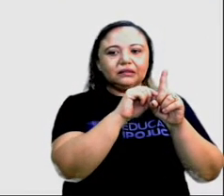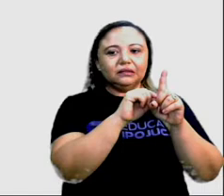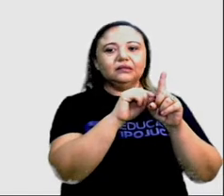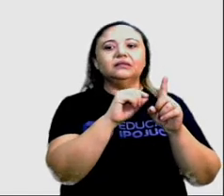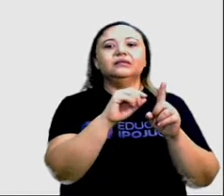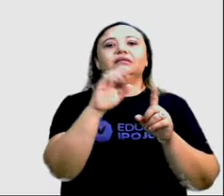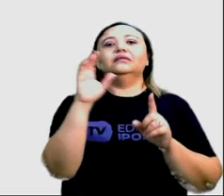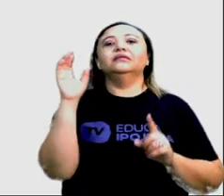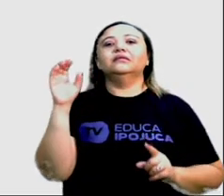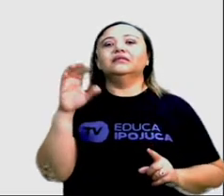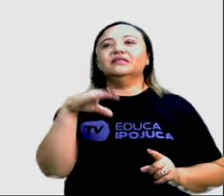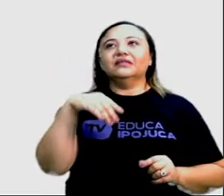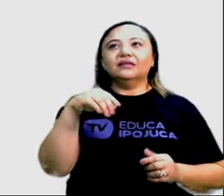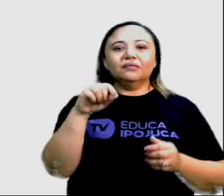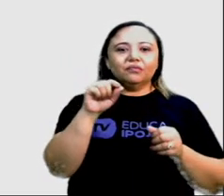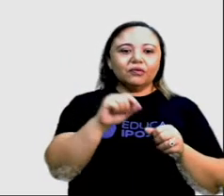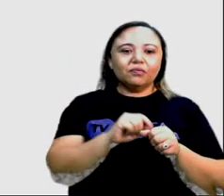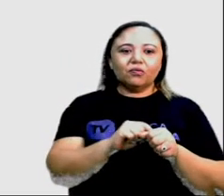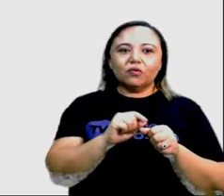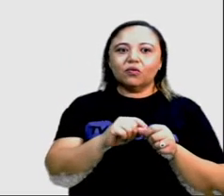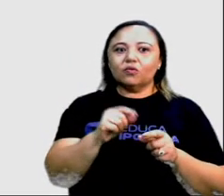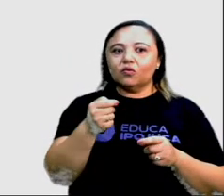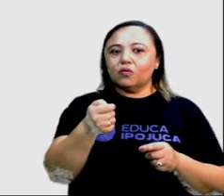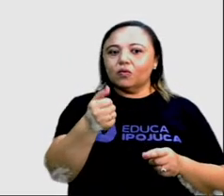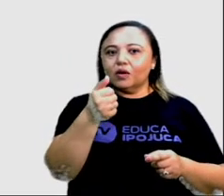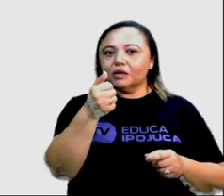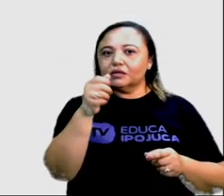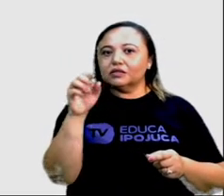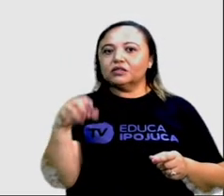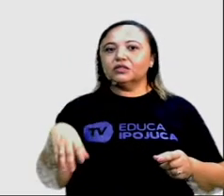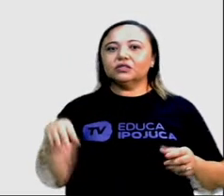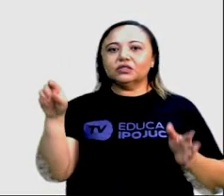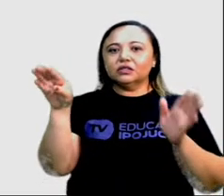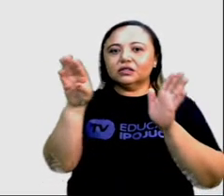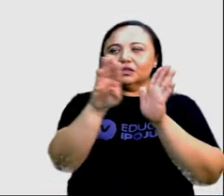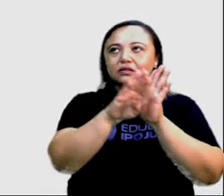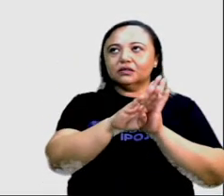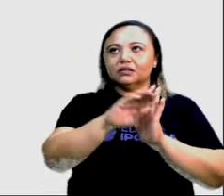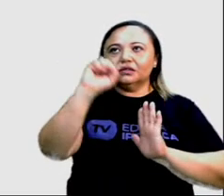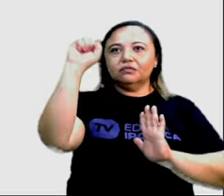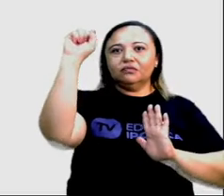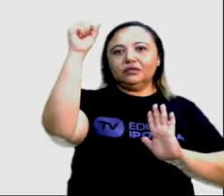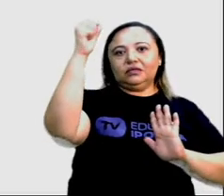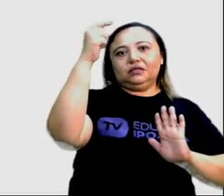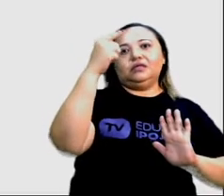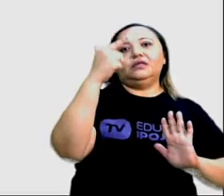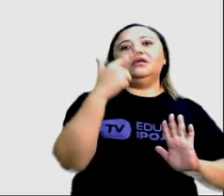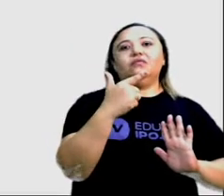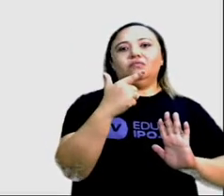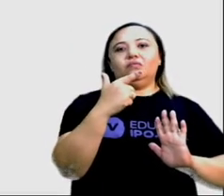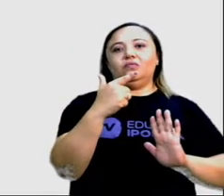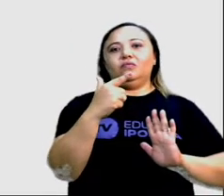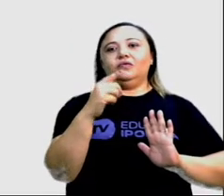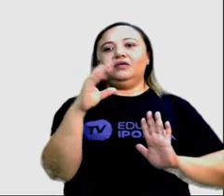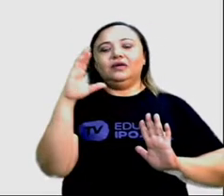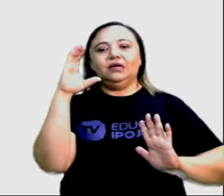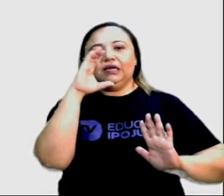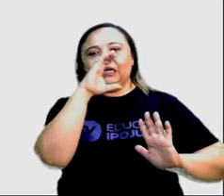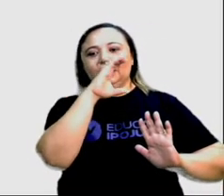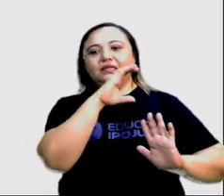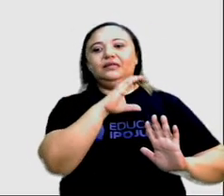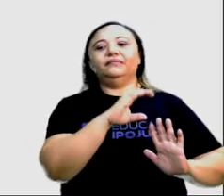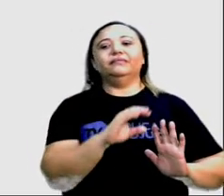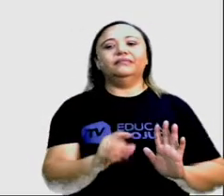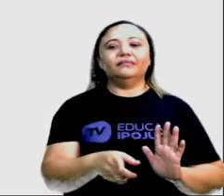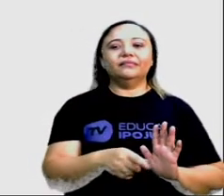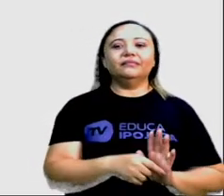do verão. Quando começa a primavera? No dia 22 ou 23 de setembro e quando termina a primavera